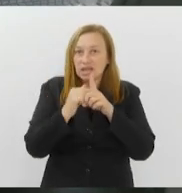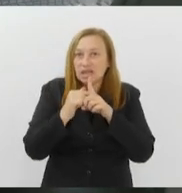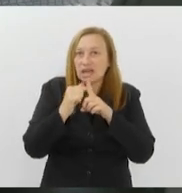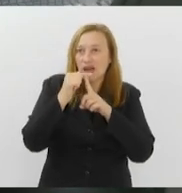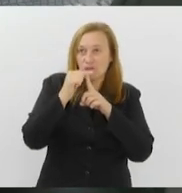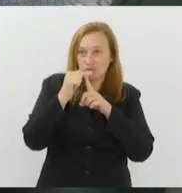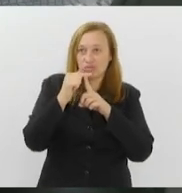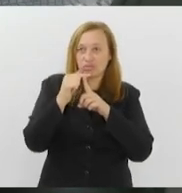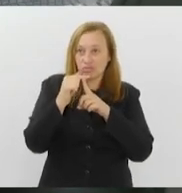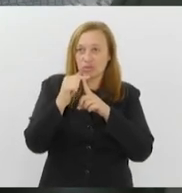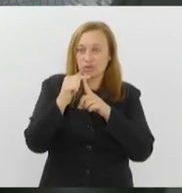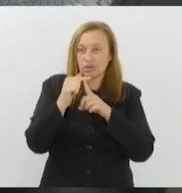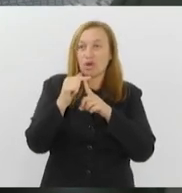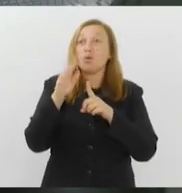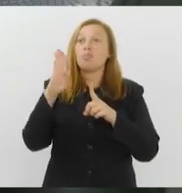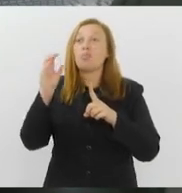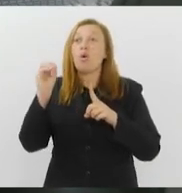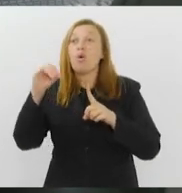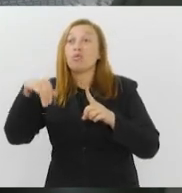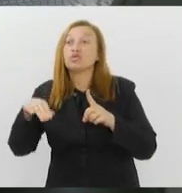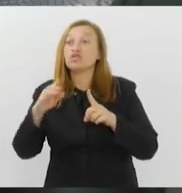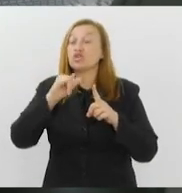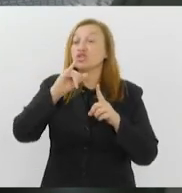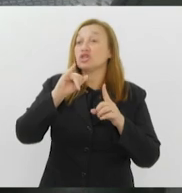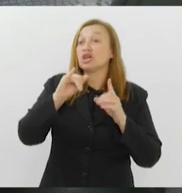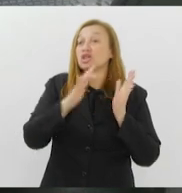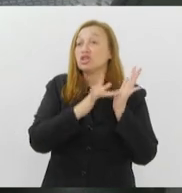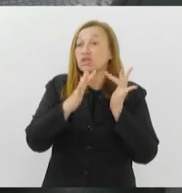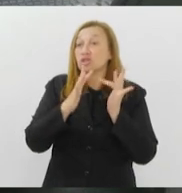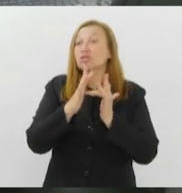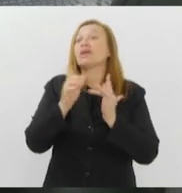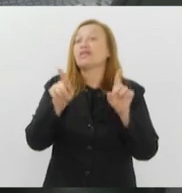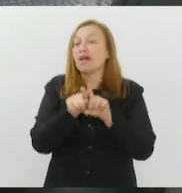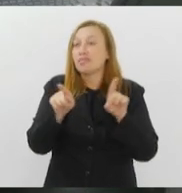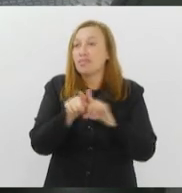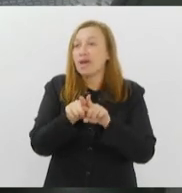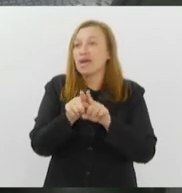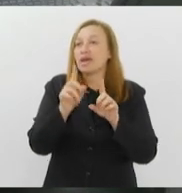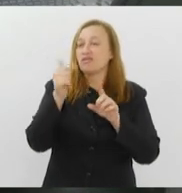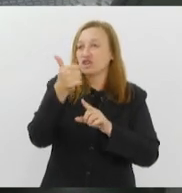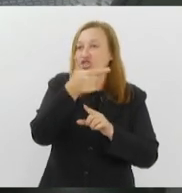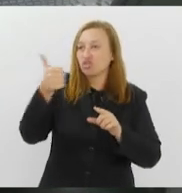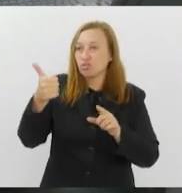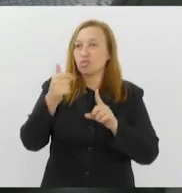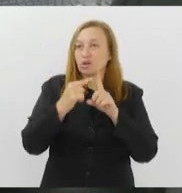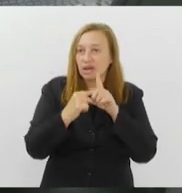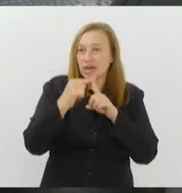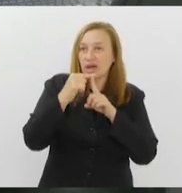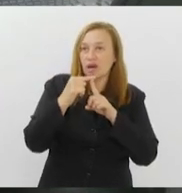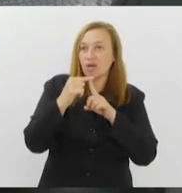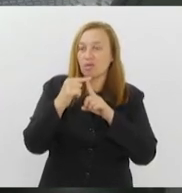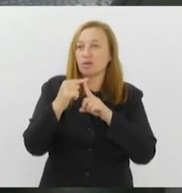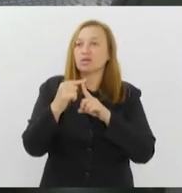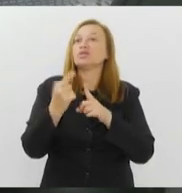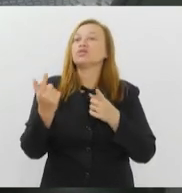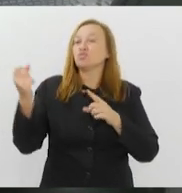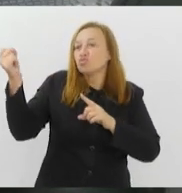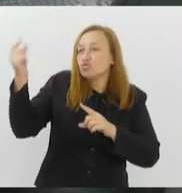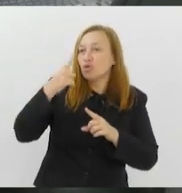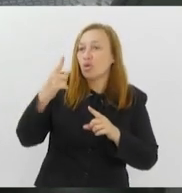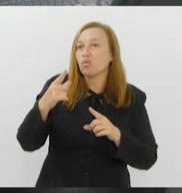17 graus, céu limpo. Bom Jesus do Itabapoana, também com sol, 21 graus, céu limpo. E na atividade,